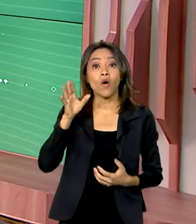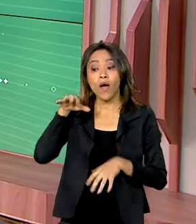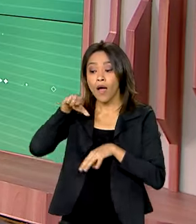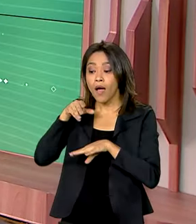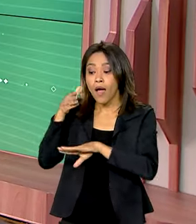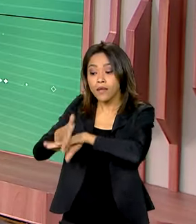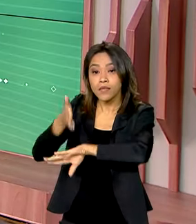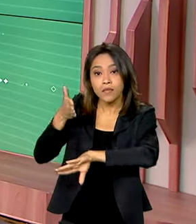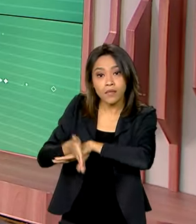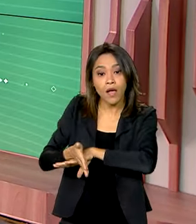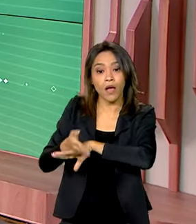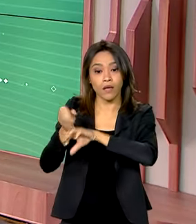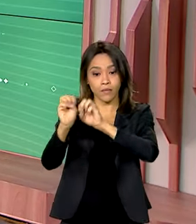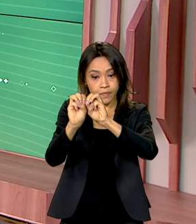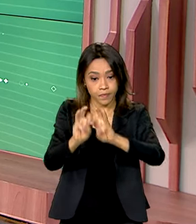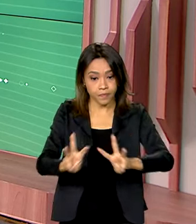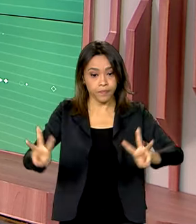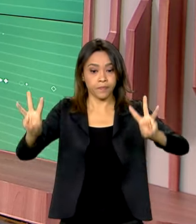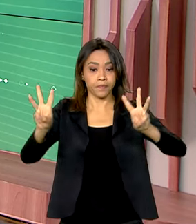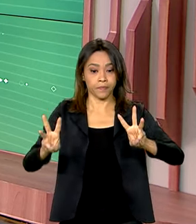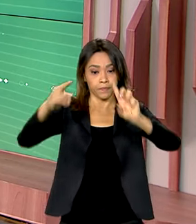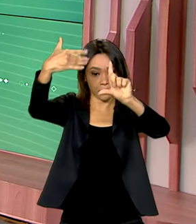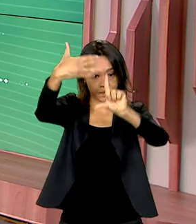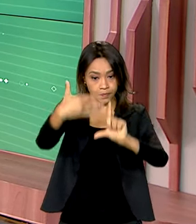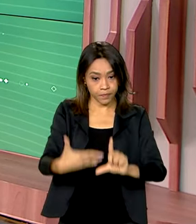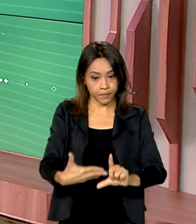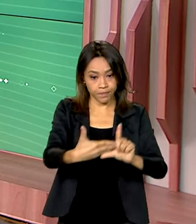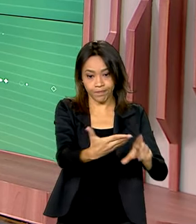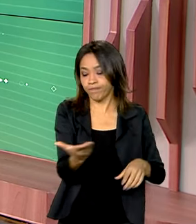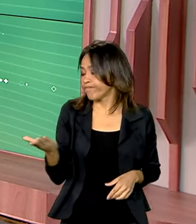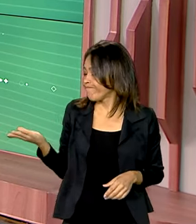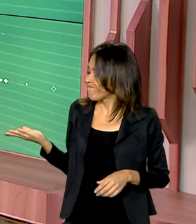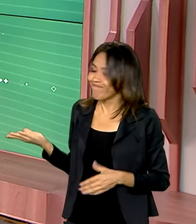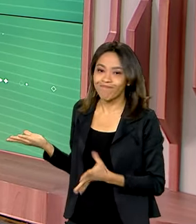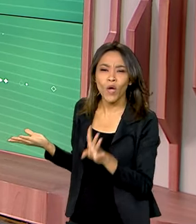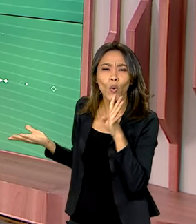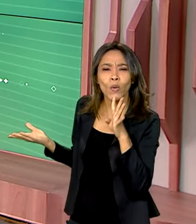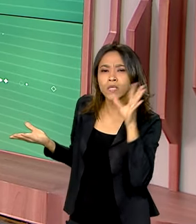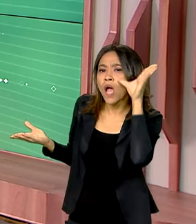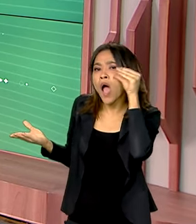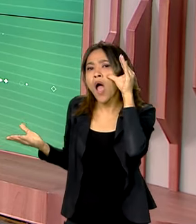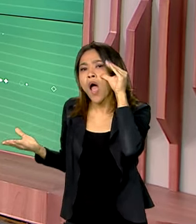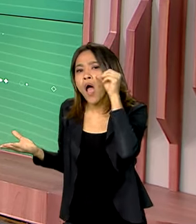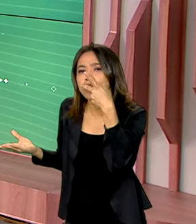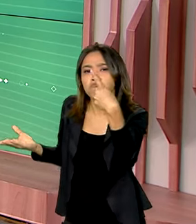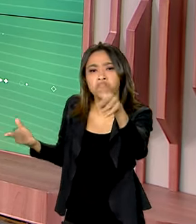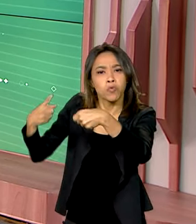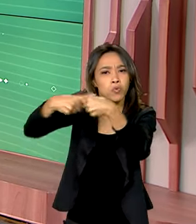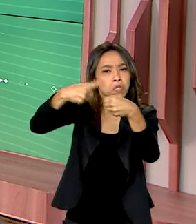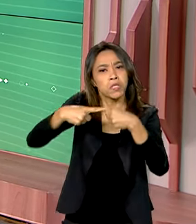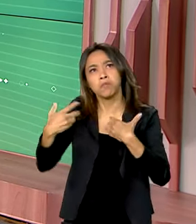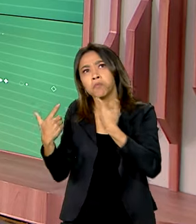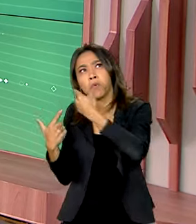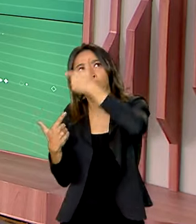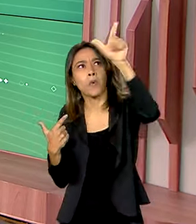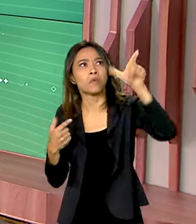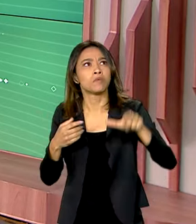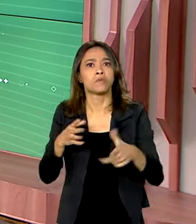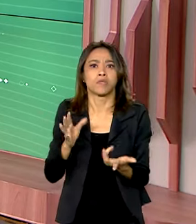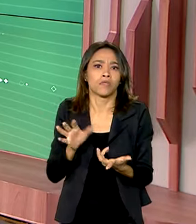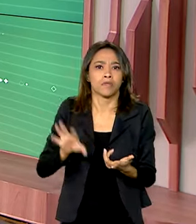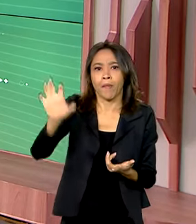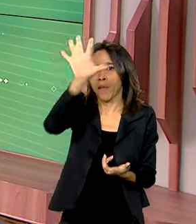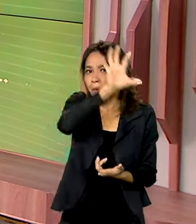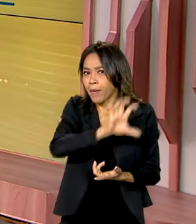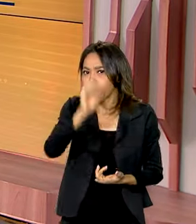gov.br barra comunica.br para conhecer mais sobre o seu município ou alguma outra cidade ou região